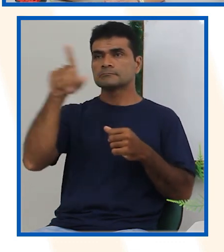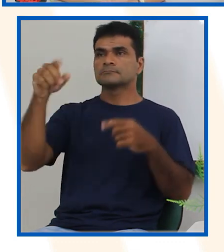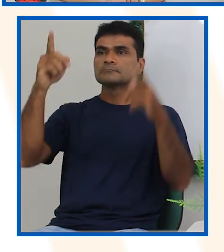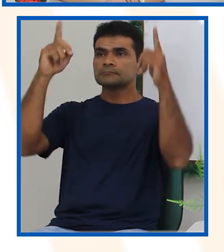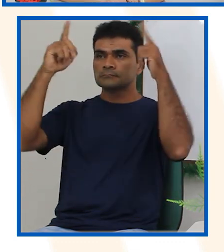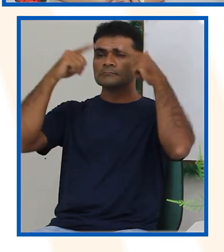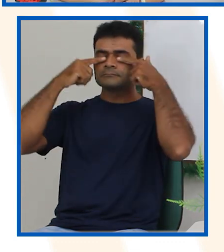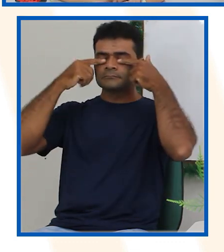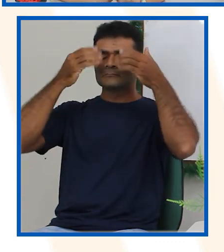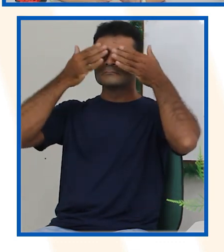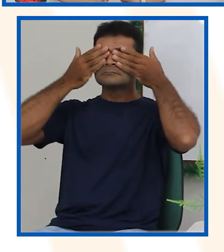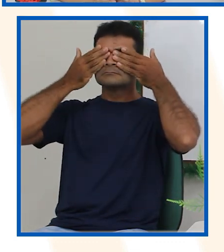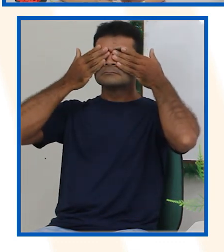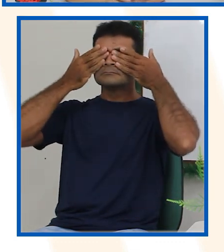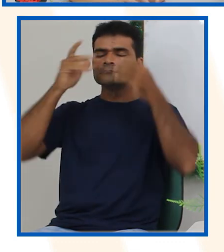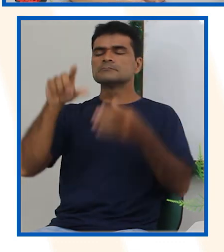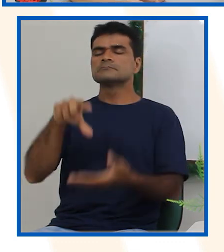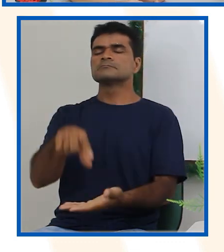observar.